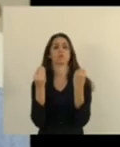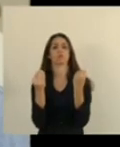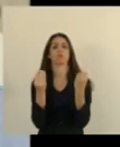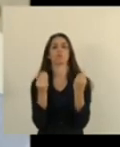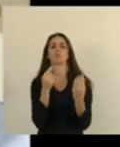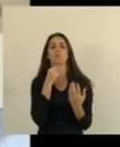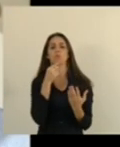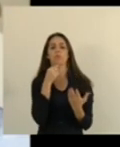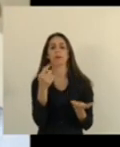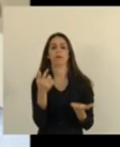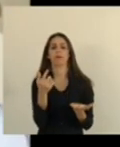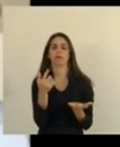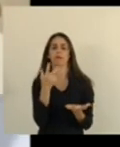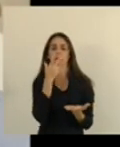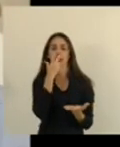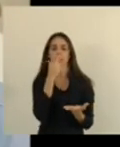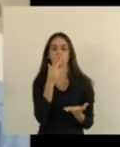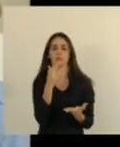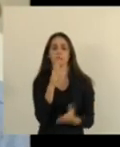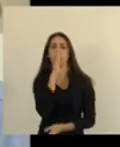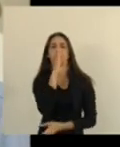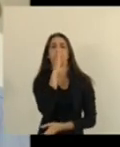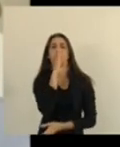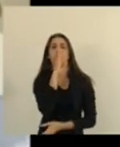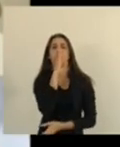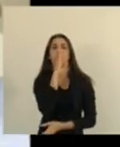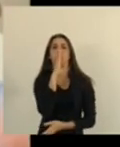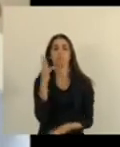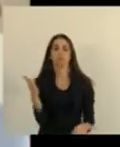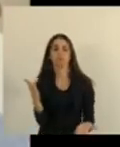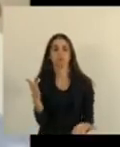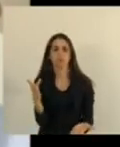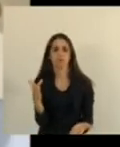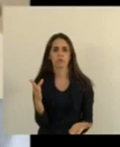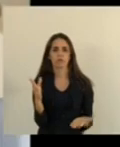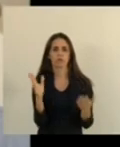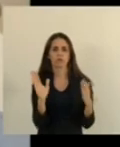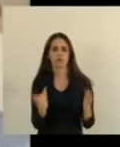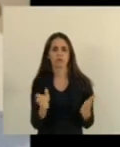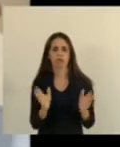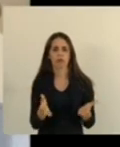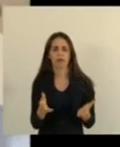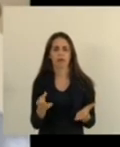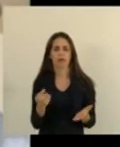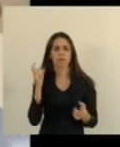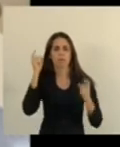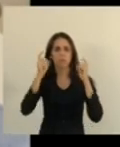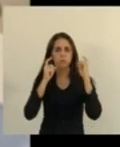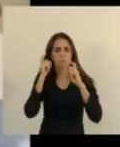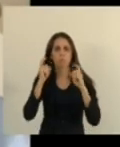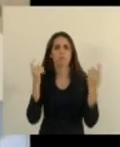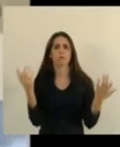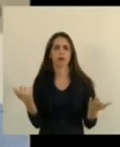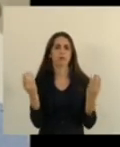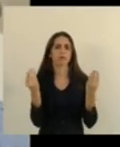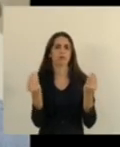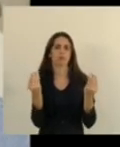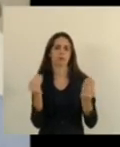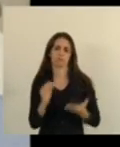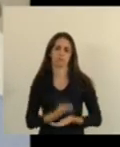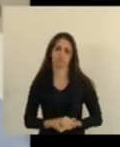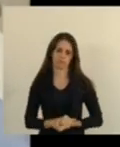e vamos quebrar esse silêncio porque já estamos muito preocupados com essa situação